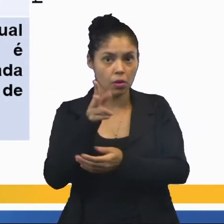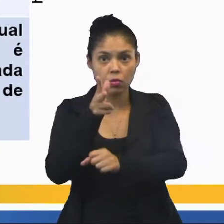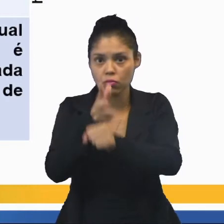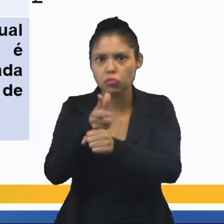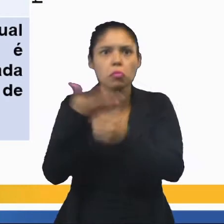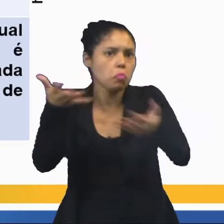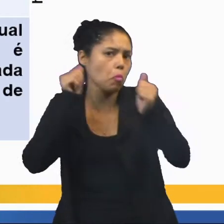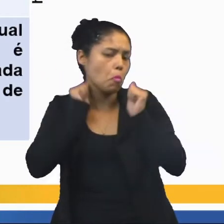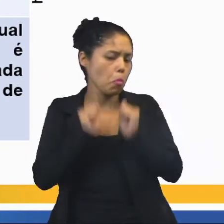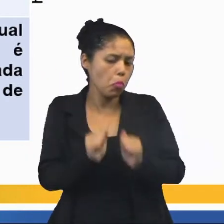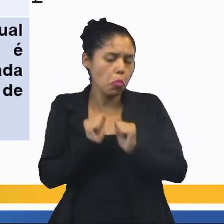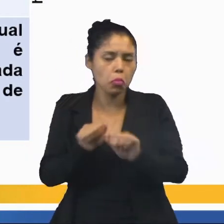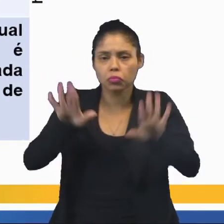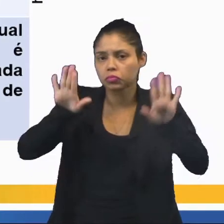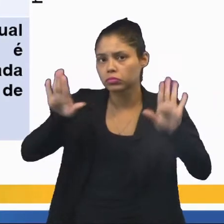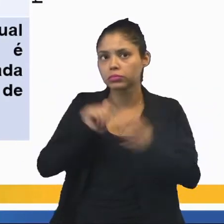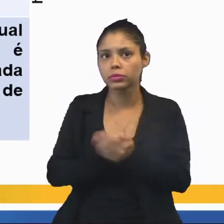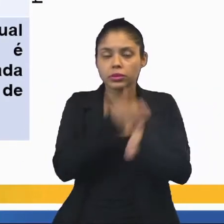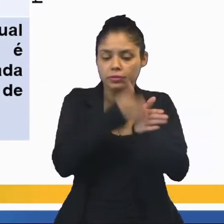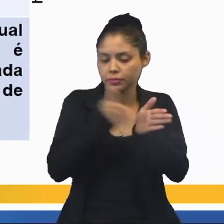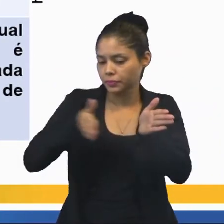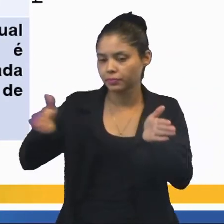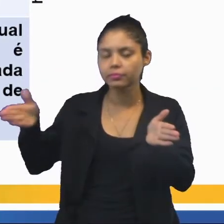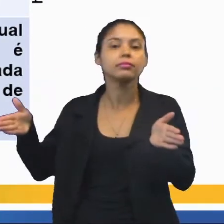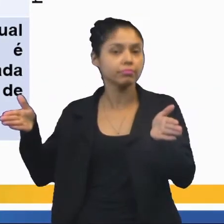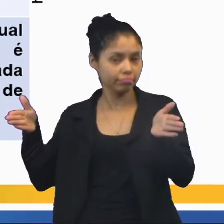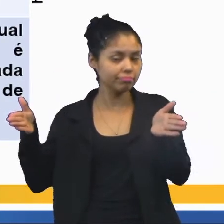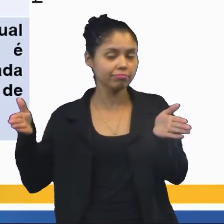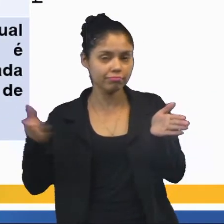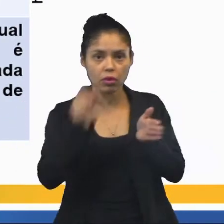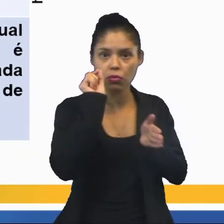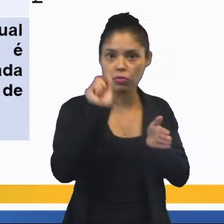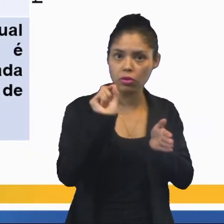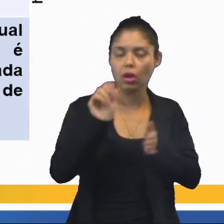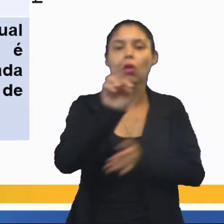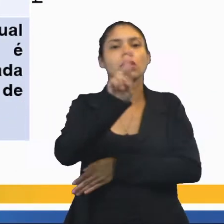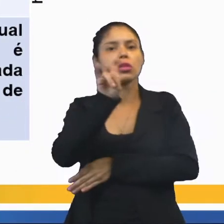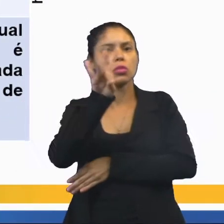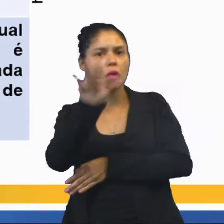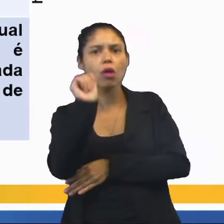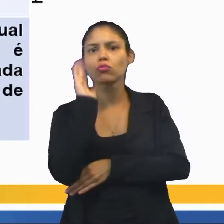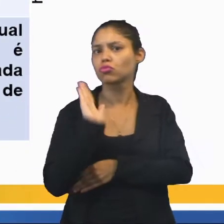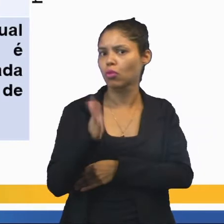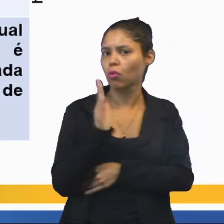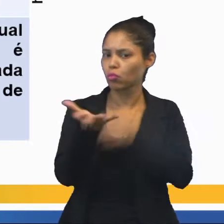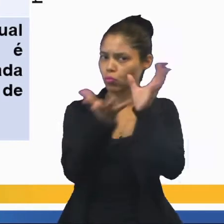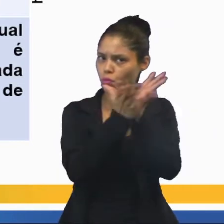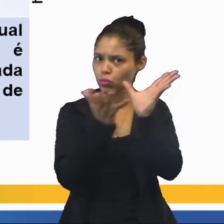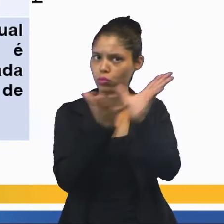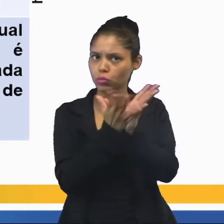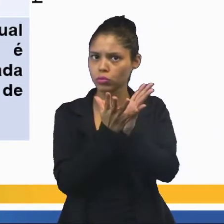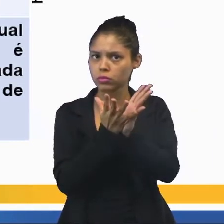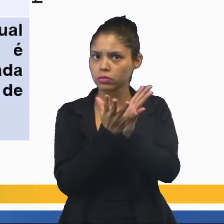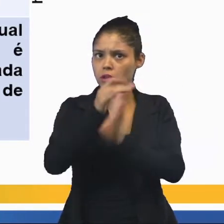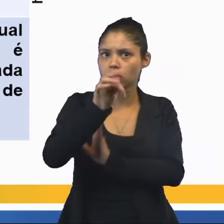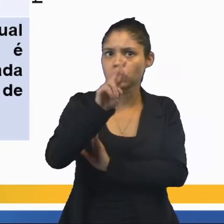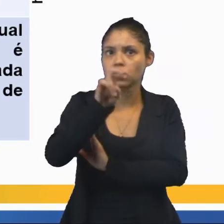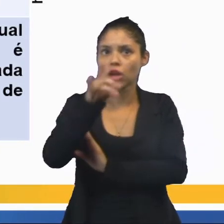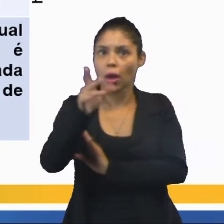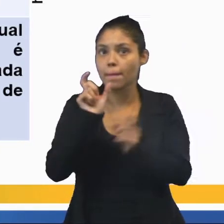um culto, não é? O culto tem uma sequência, uma liturgia. E o que é um ritual? Já é um conjunto de gestos,